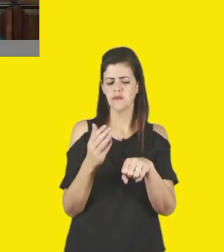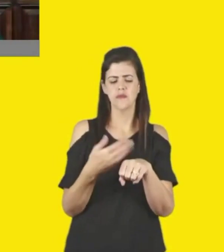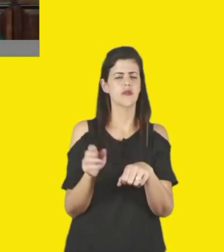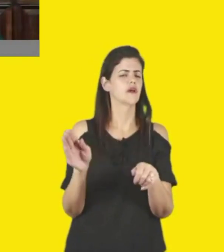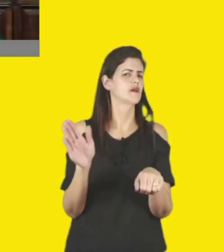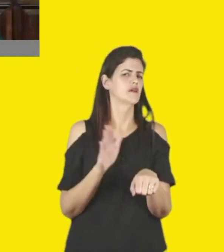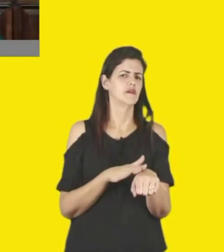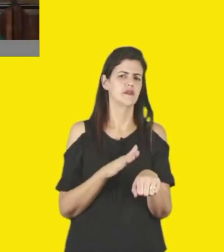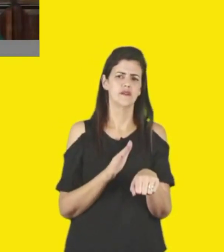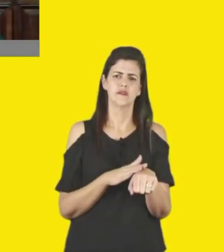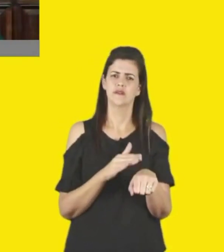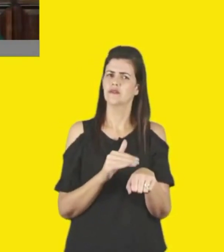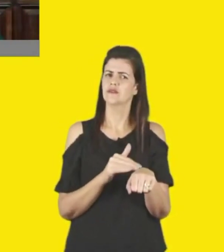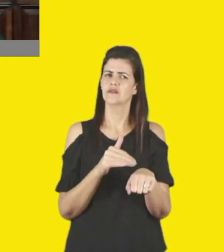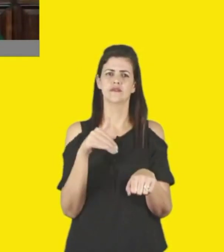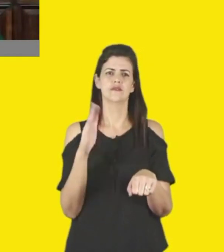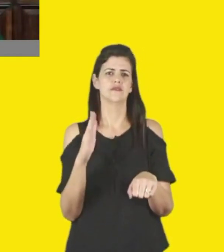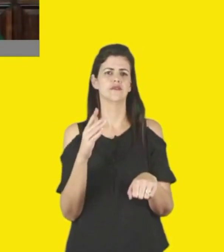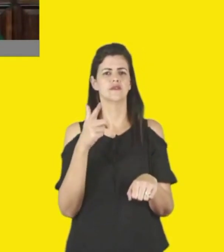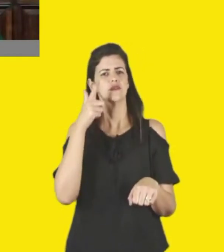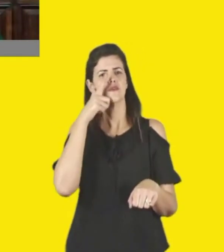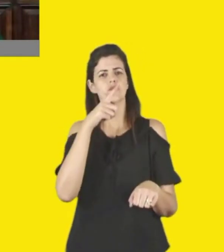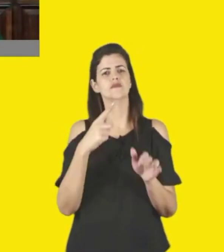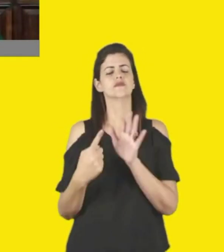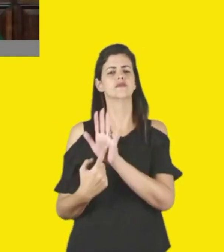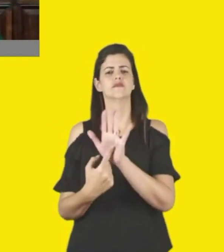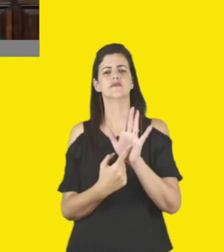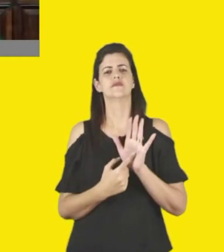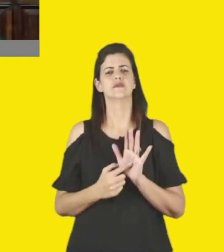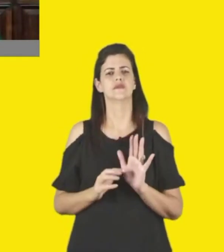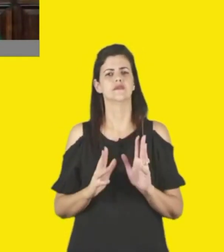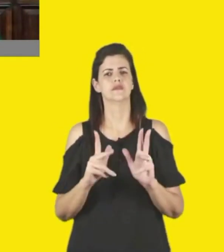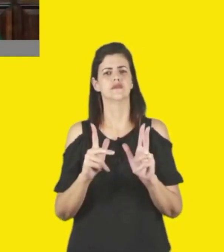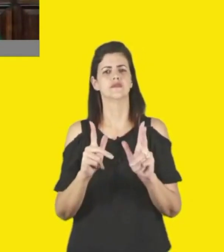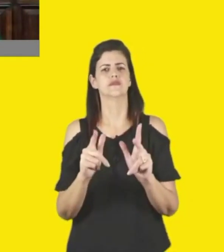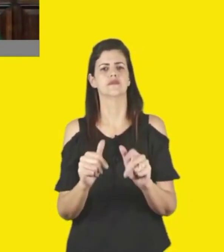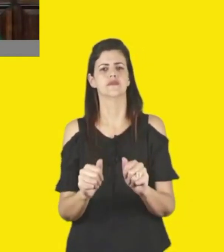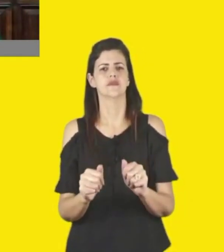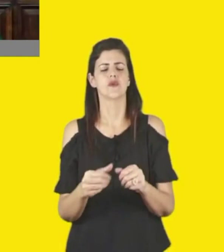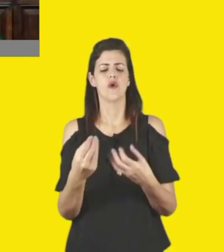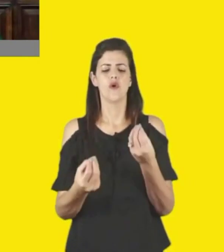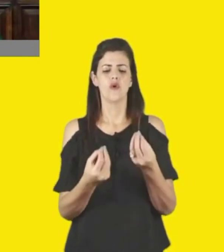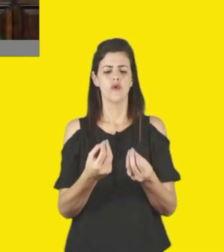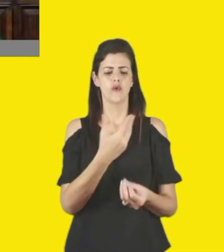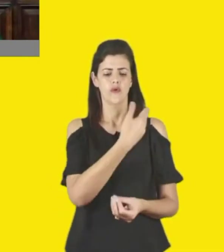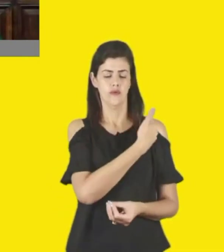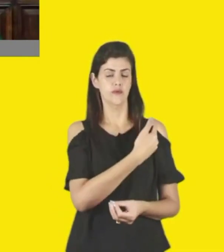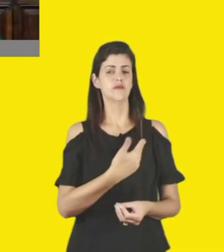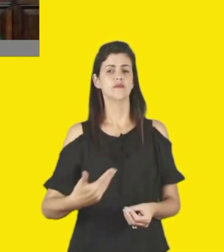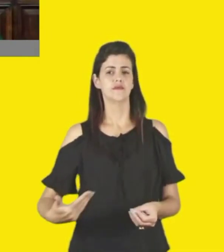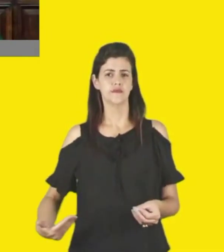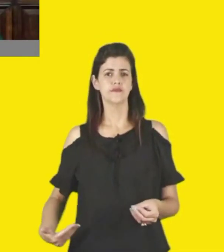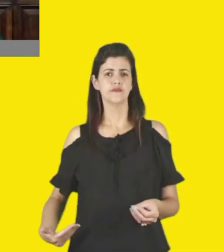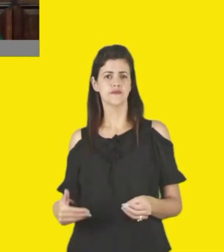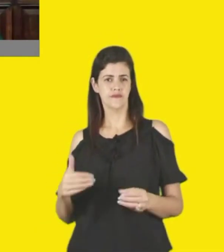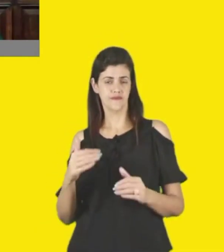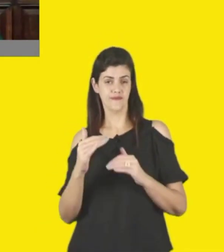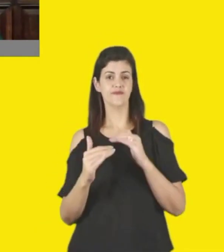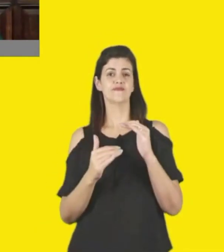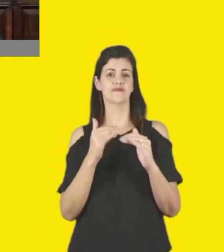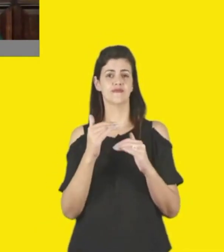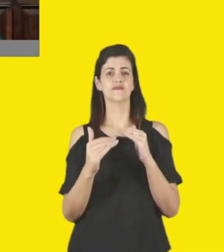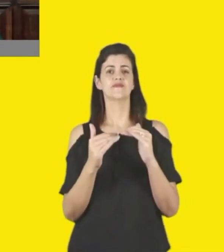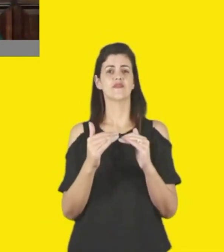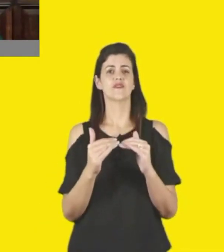forma transversal, e, obviamente, por fim, como que o governo, e aí é muito mais a pasta do governo